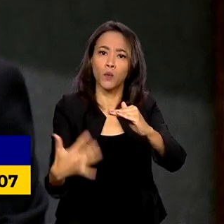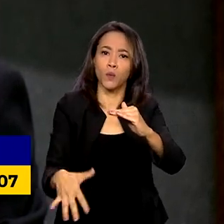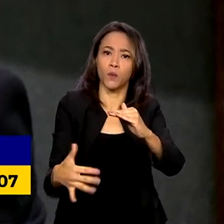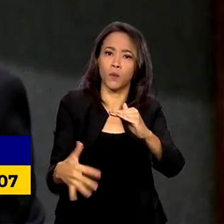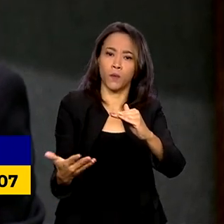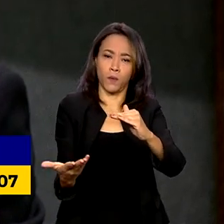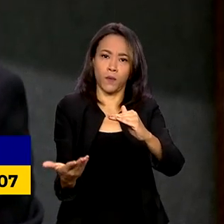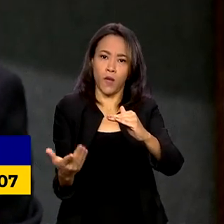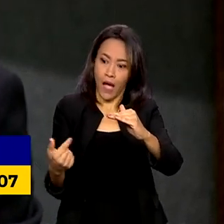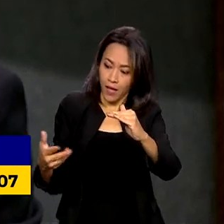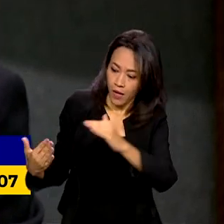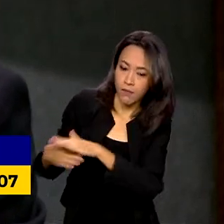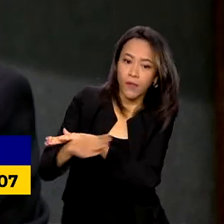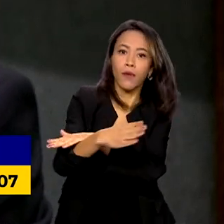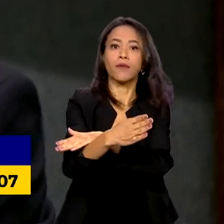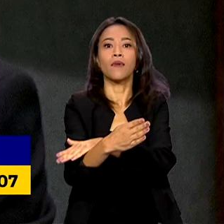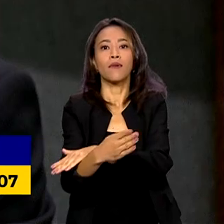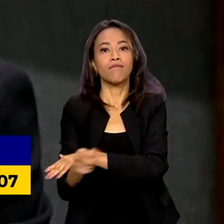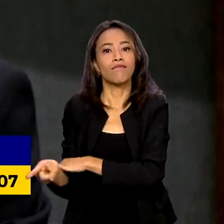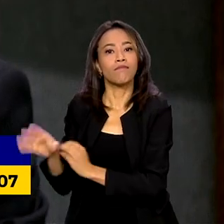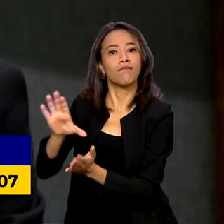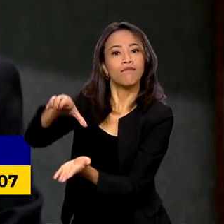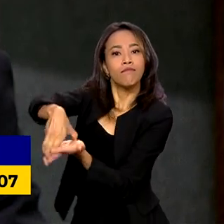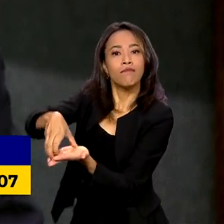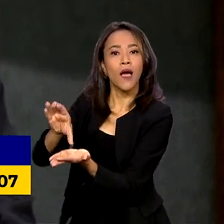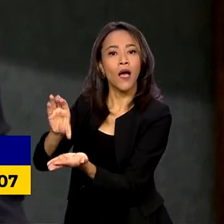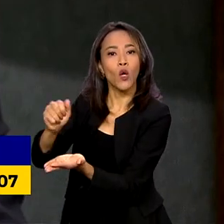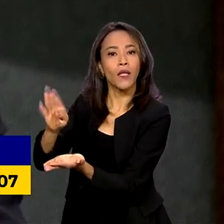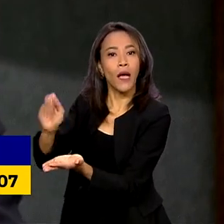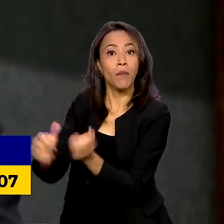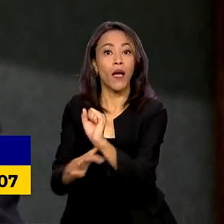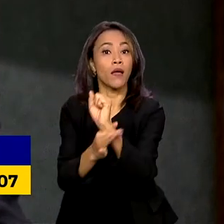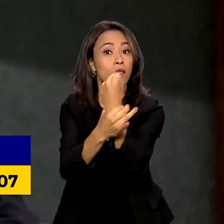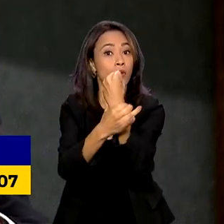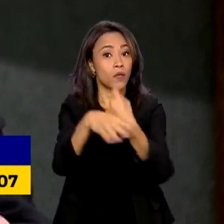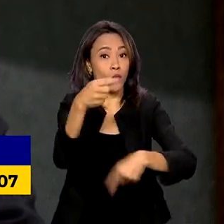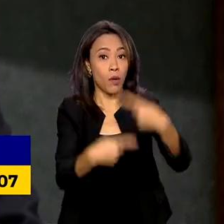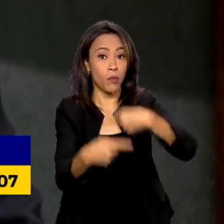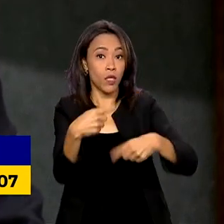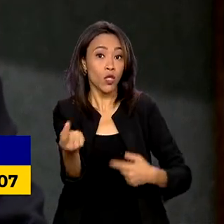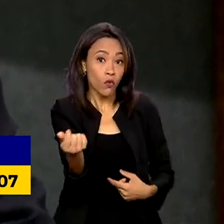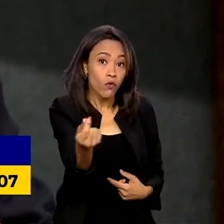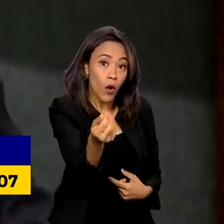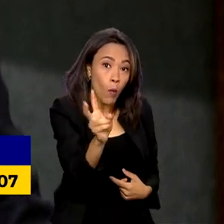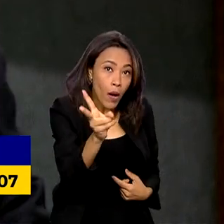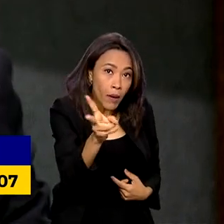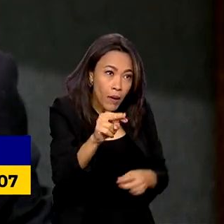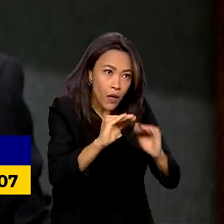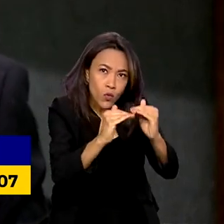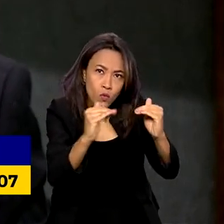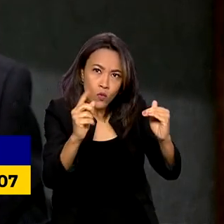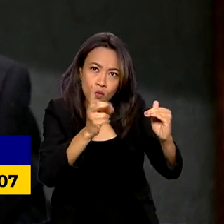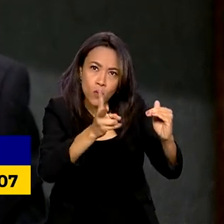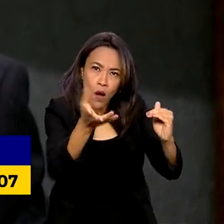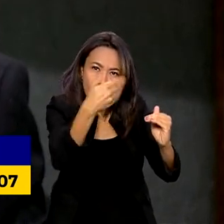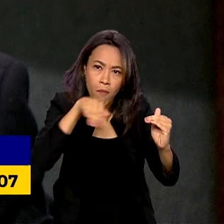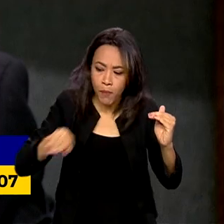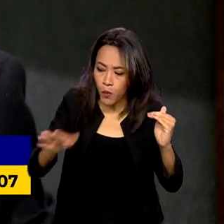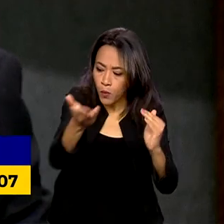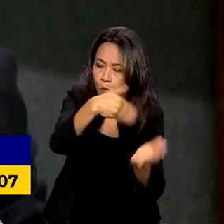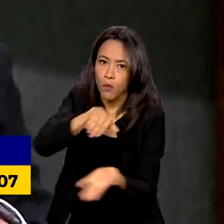entre a Conab. Garante a política pública, compra no preço mínimo, faz um pequeno estoque,